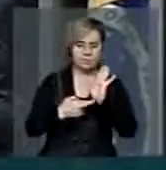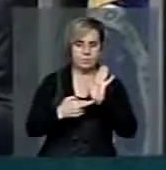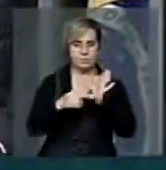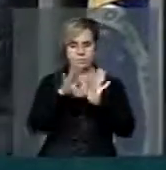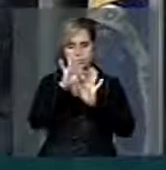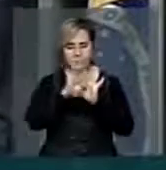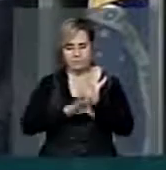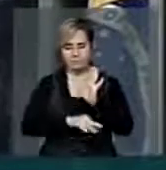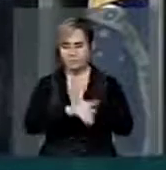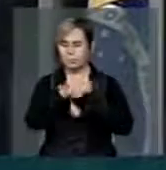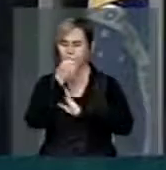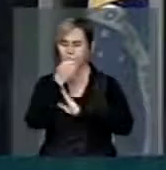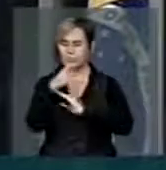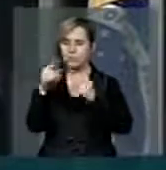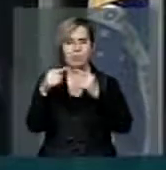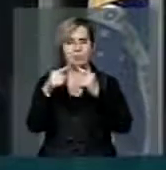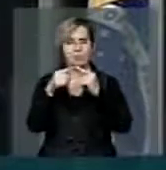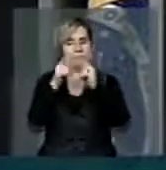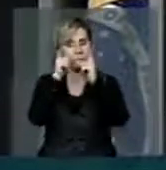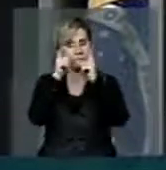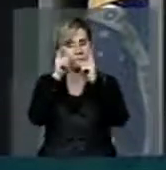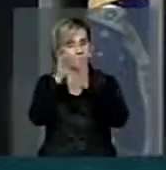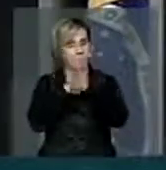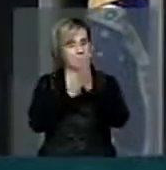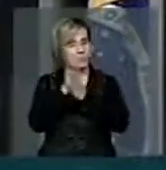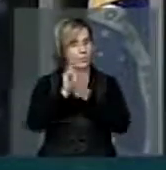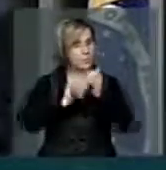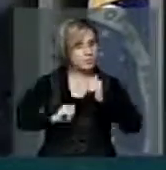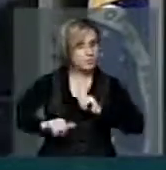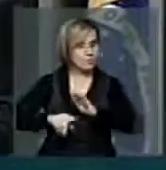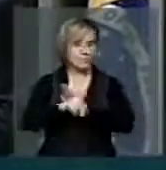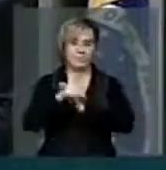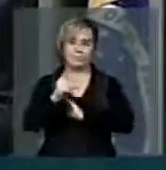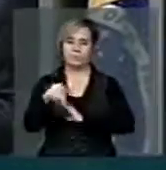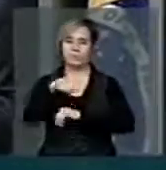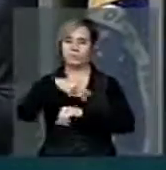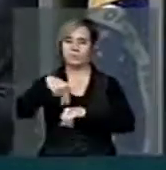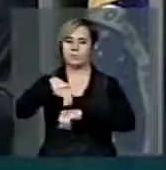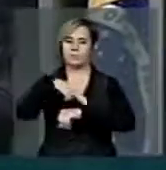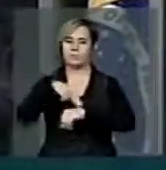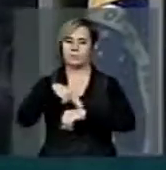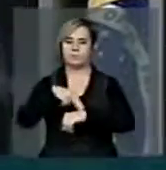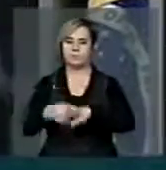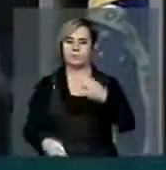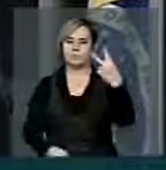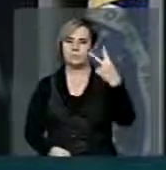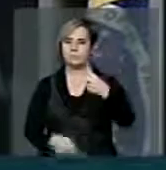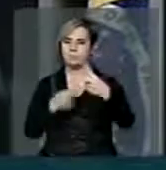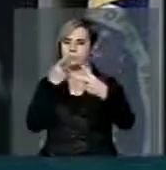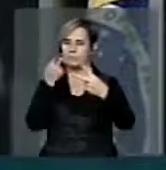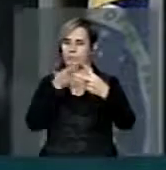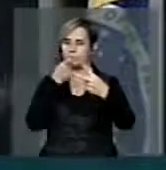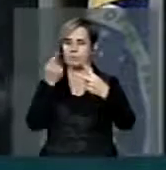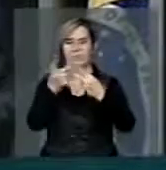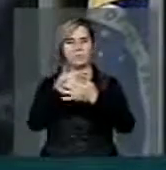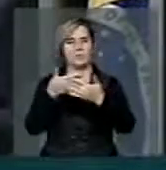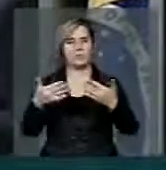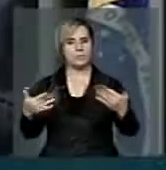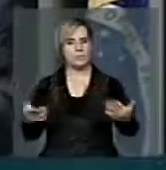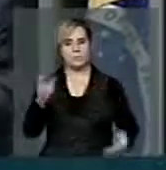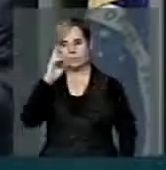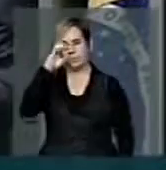aos anseios da nossa nação. O segundo registro que eu quero fazer, caro presidente,